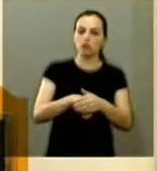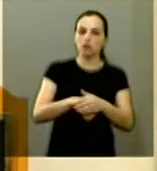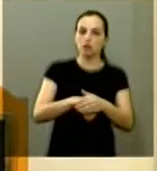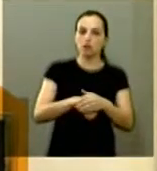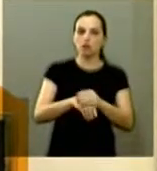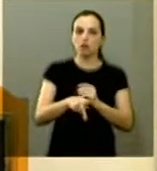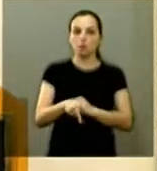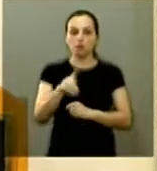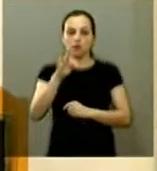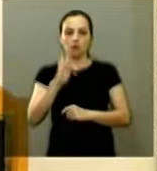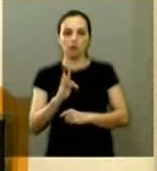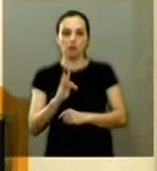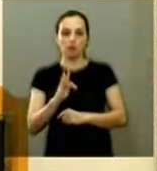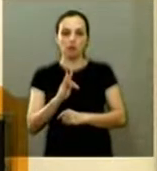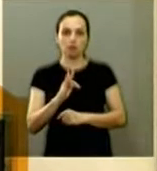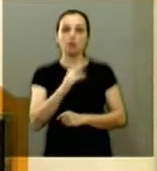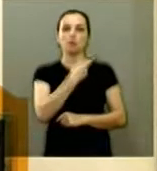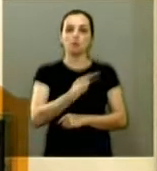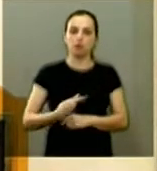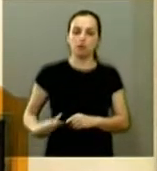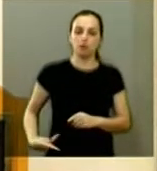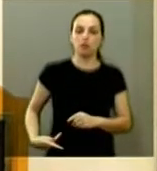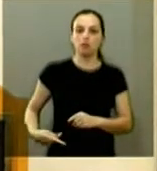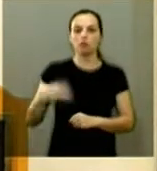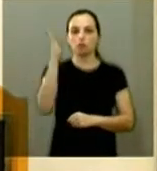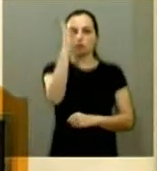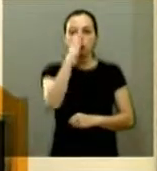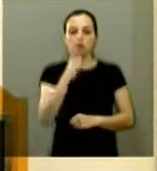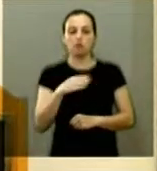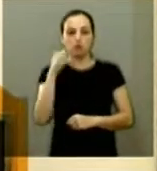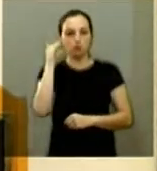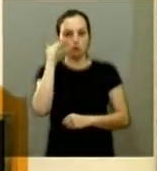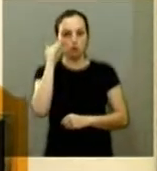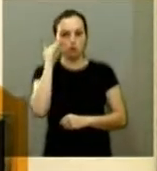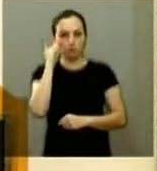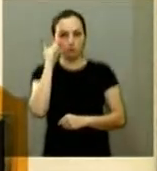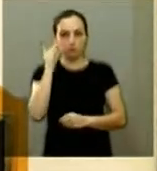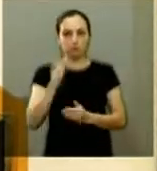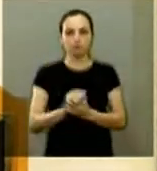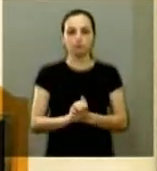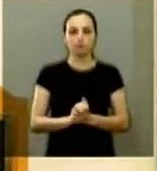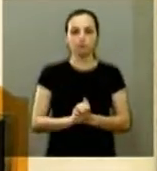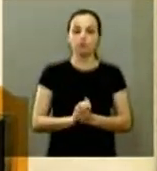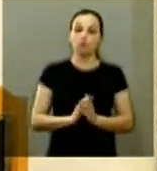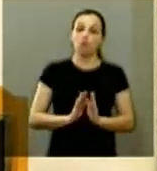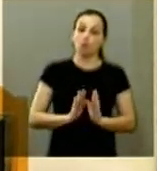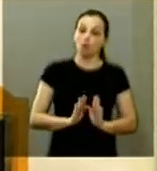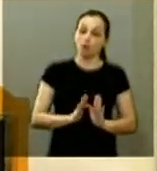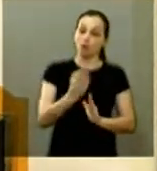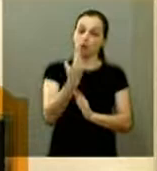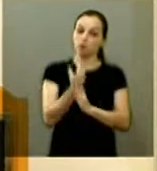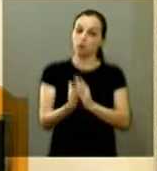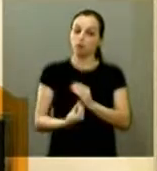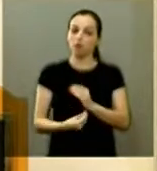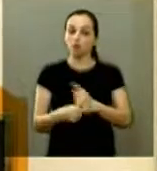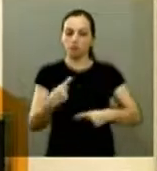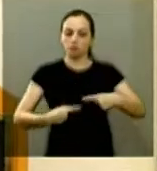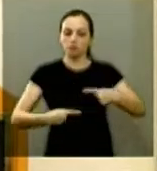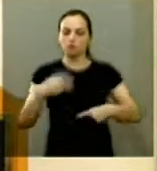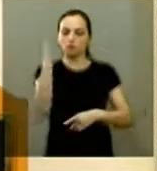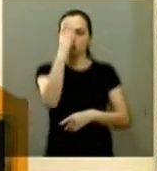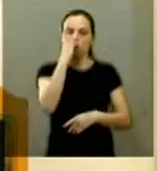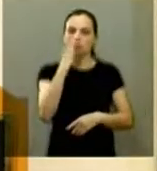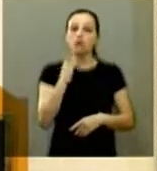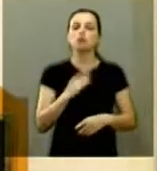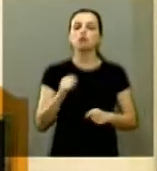petista atual presidente da república Dilma Rousseff. Porém o modelo político brasileiro hoje se